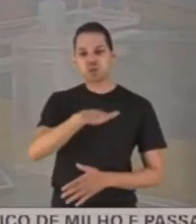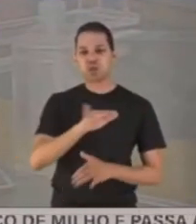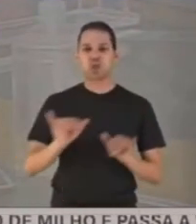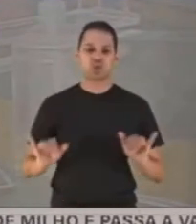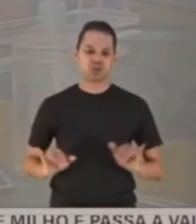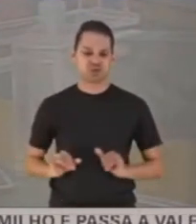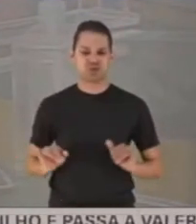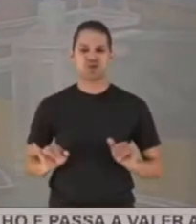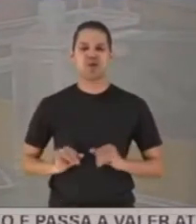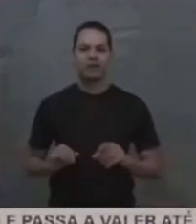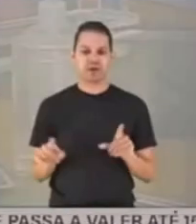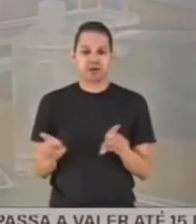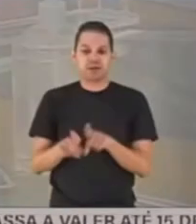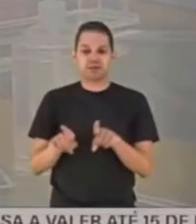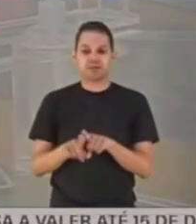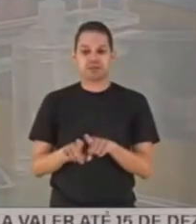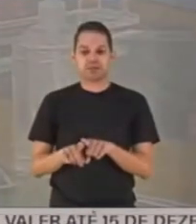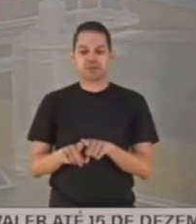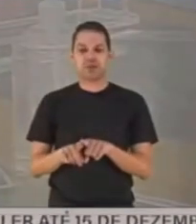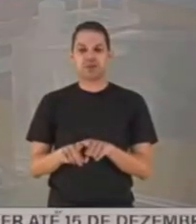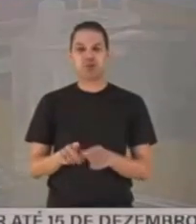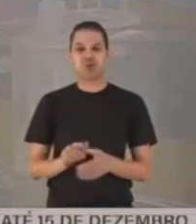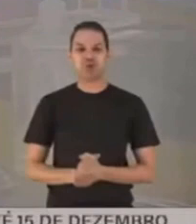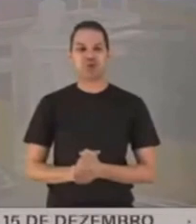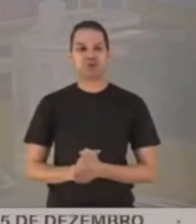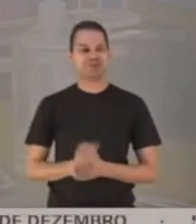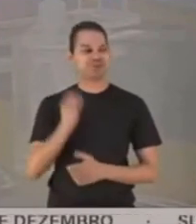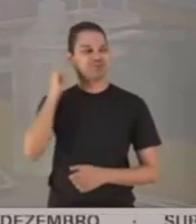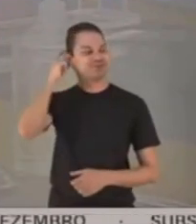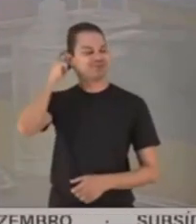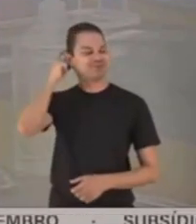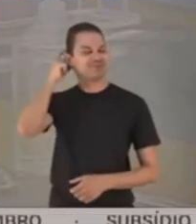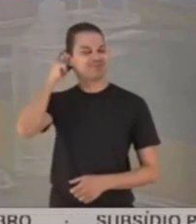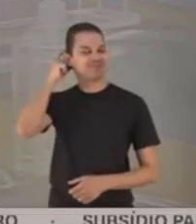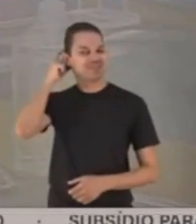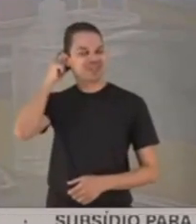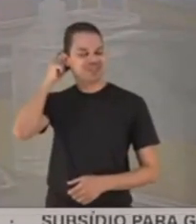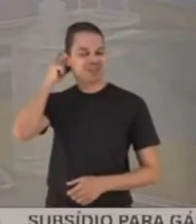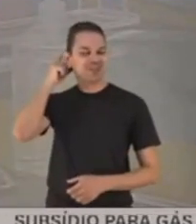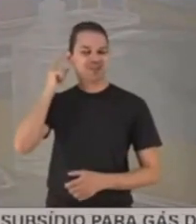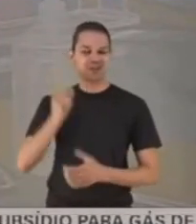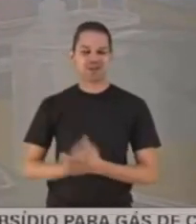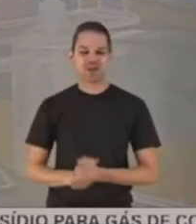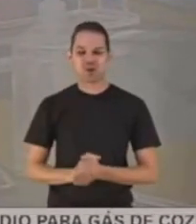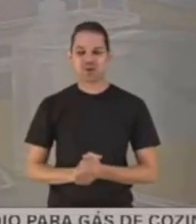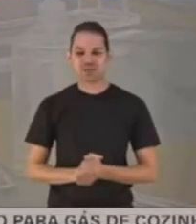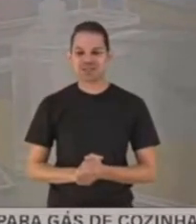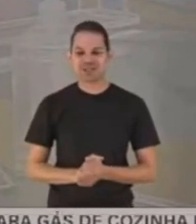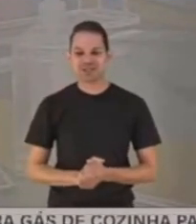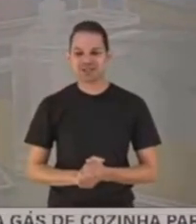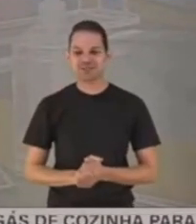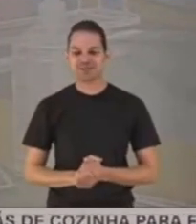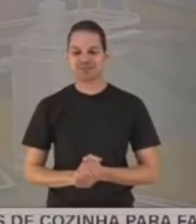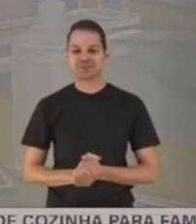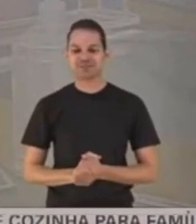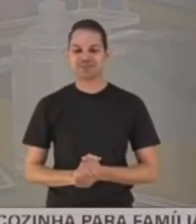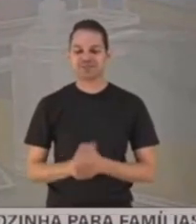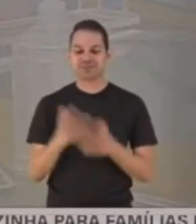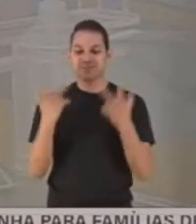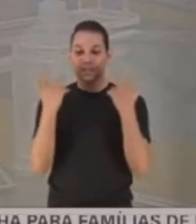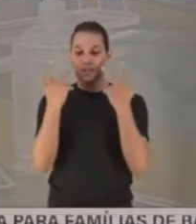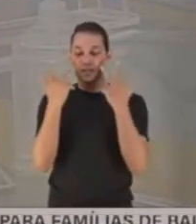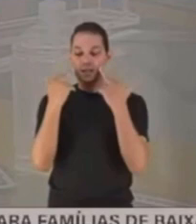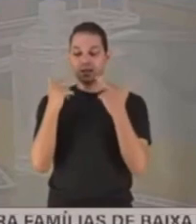Então, quando a gente pensava que teria uma vida normal, né, porque fazer hemodiálise, ter uma vida com alguém que faz hemodiálise não é normal, não é natural,